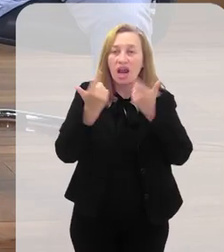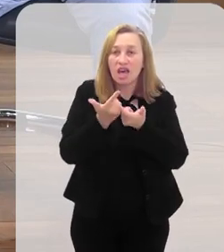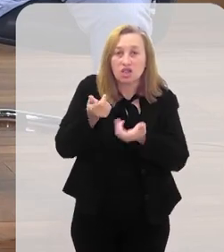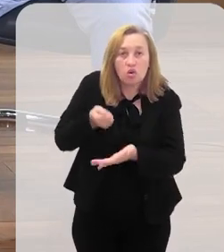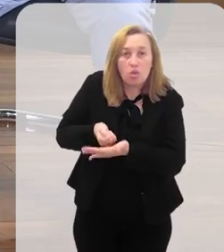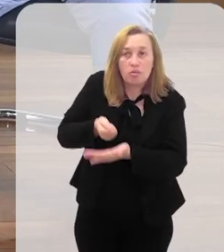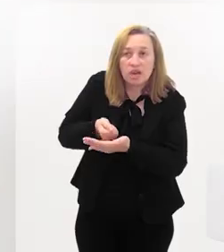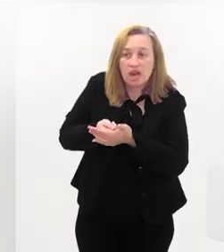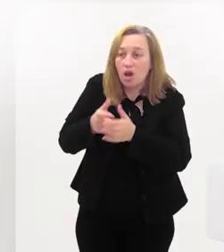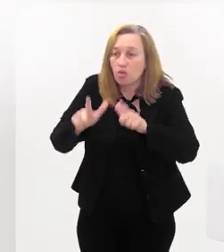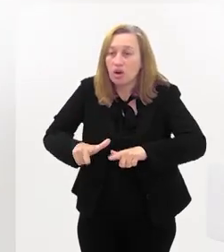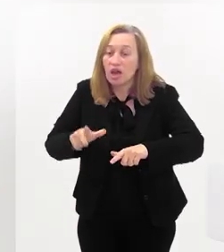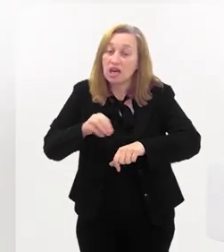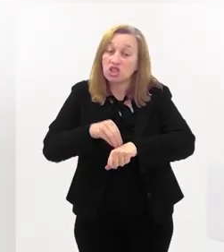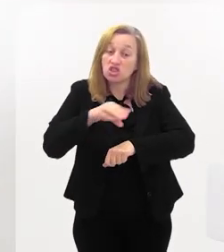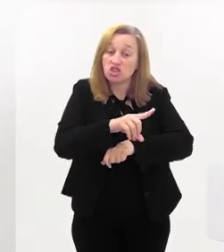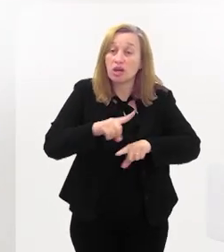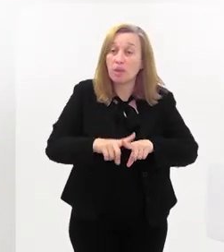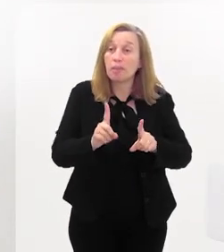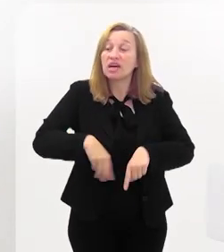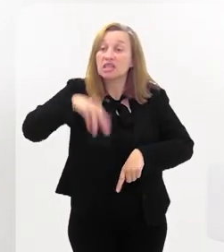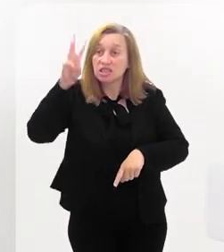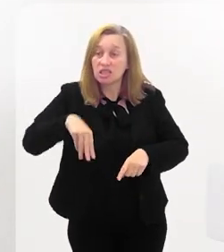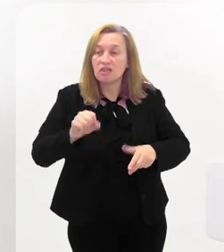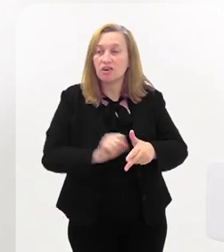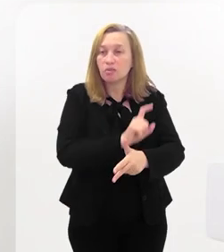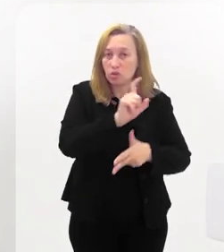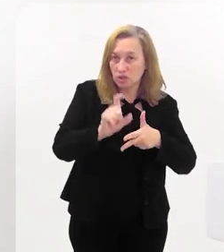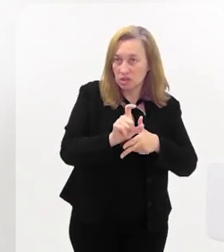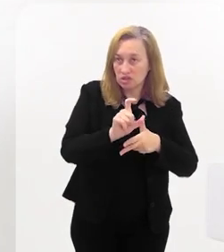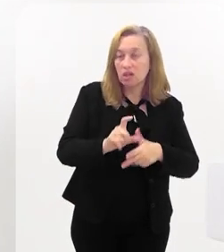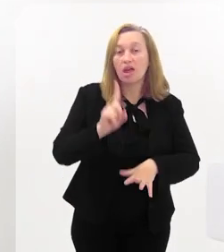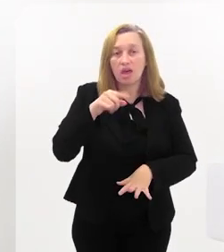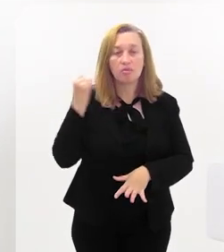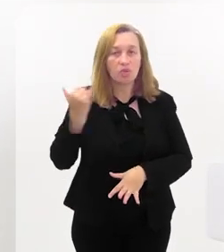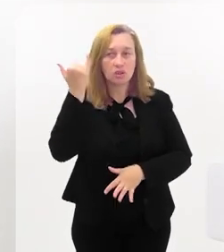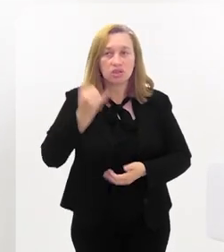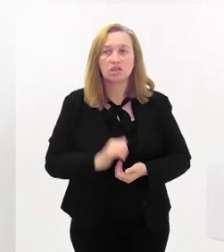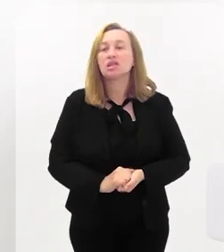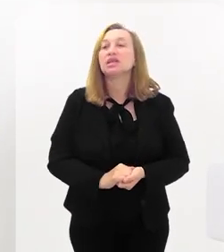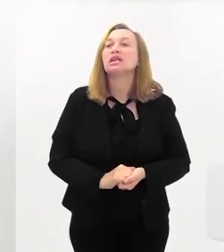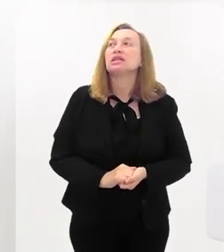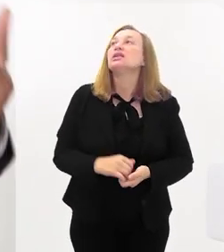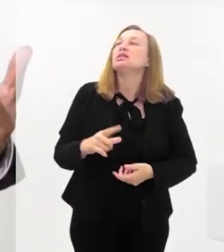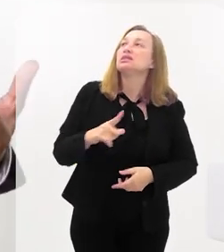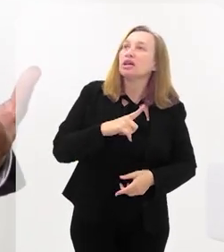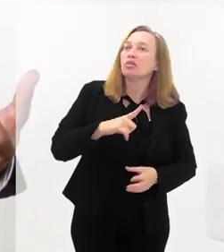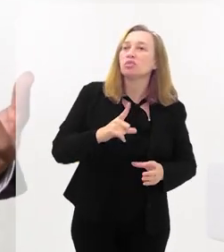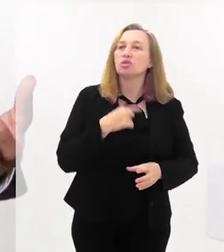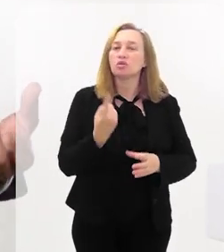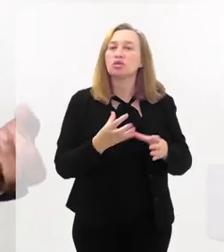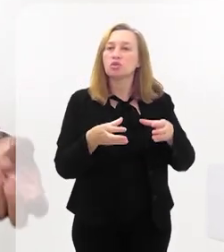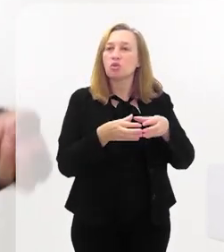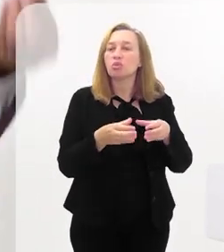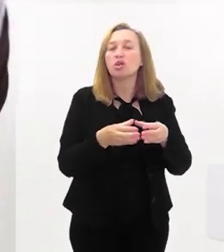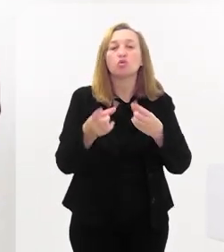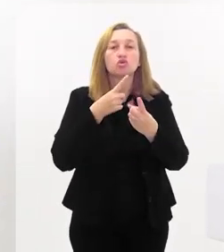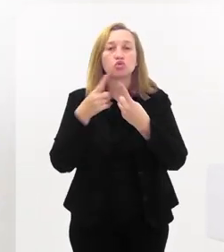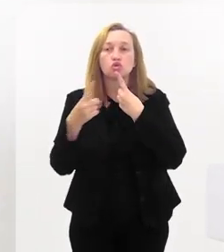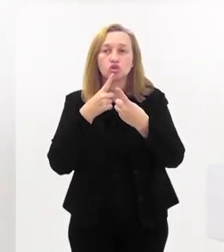determinar, porque a LERJ indica, mas quem vai fazer é o Poder Executivo, isso é importante. Temos na nossa comissão